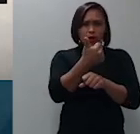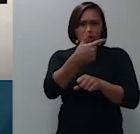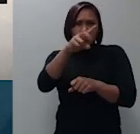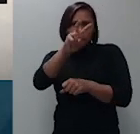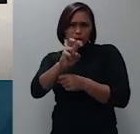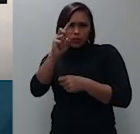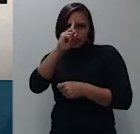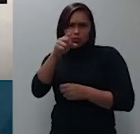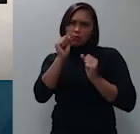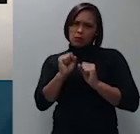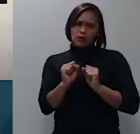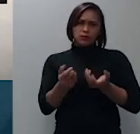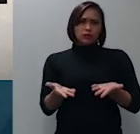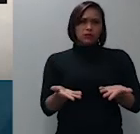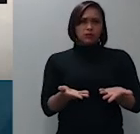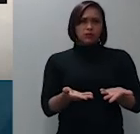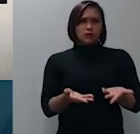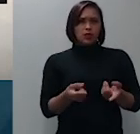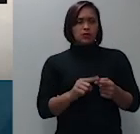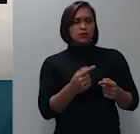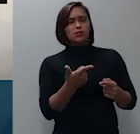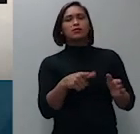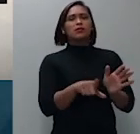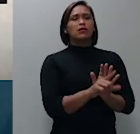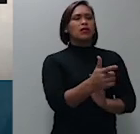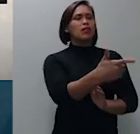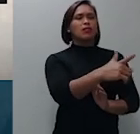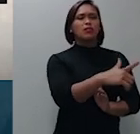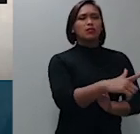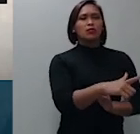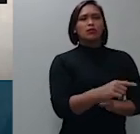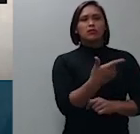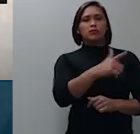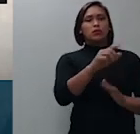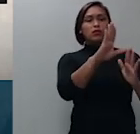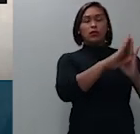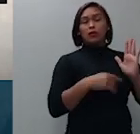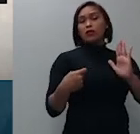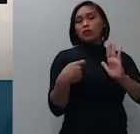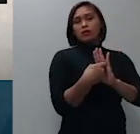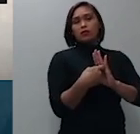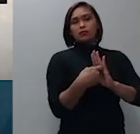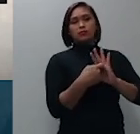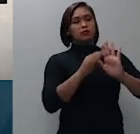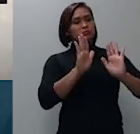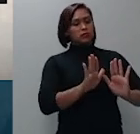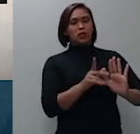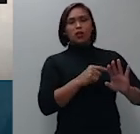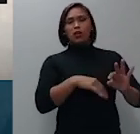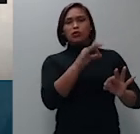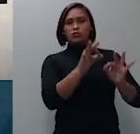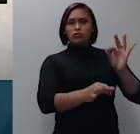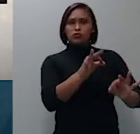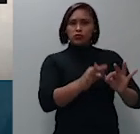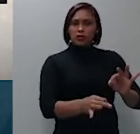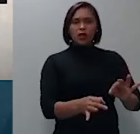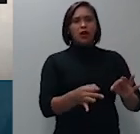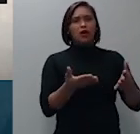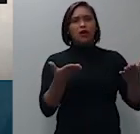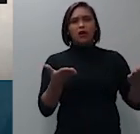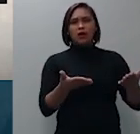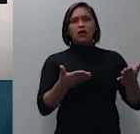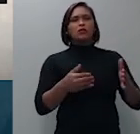se não vier nenhuma petição transitou e julgado está sacramentado